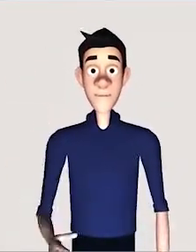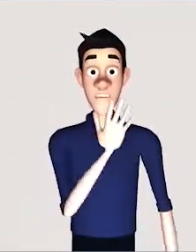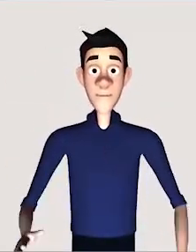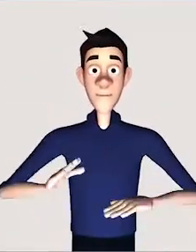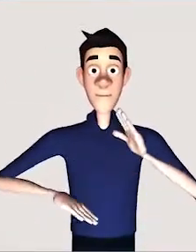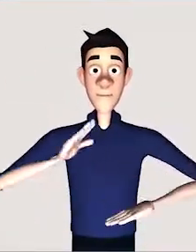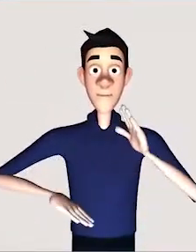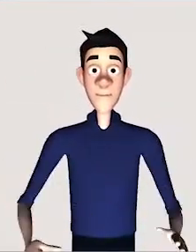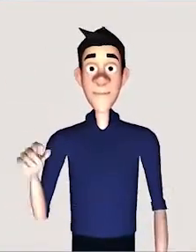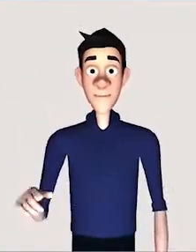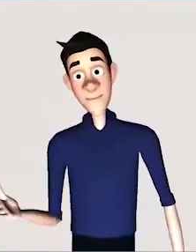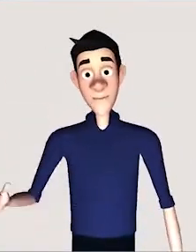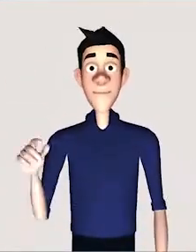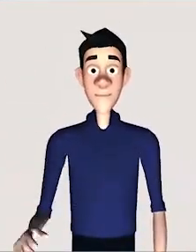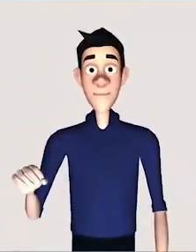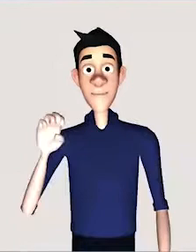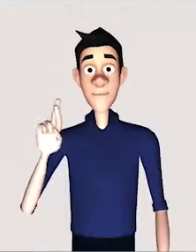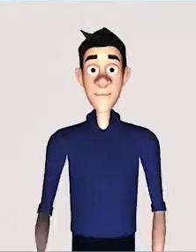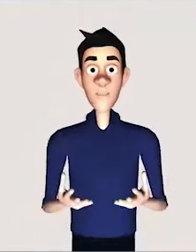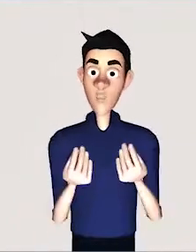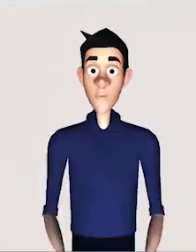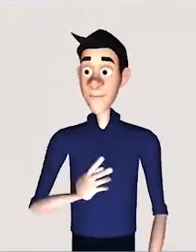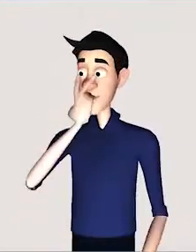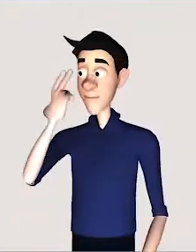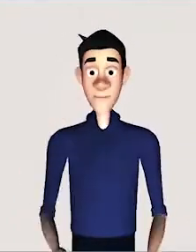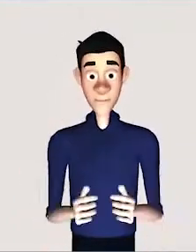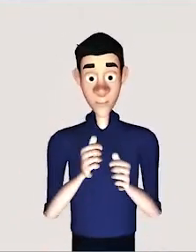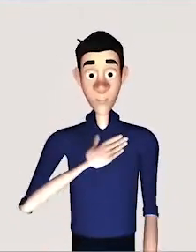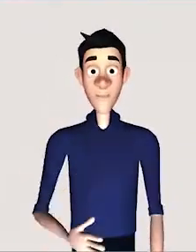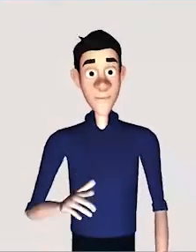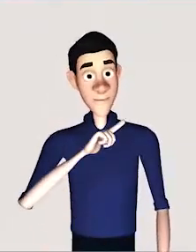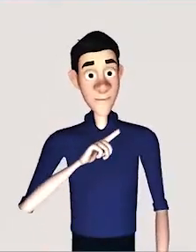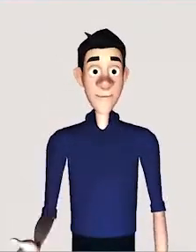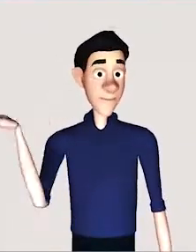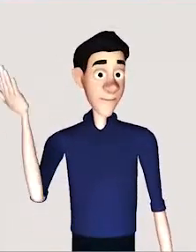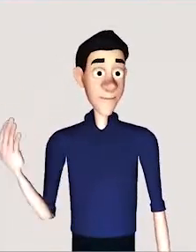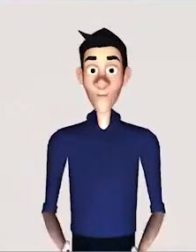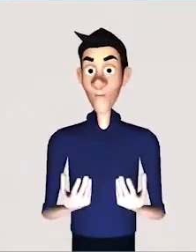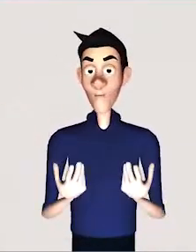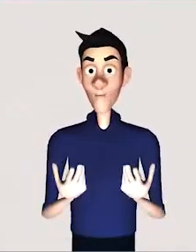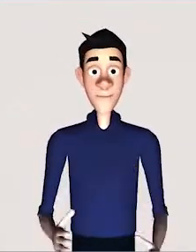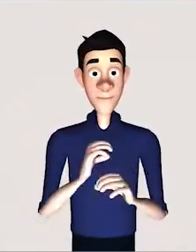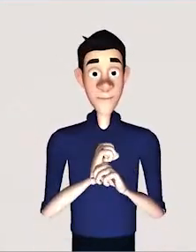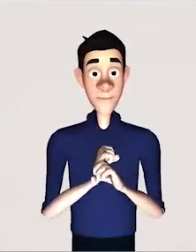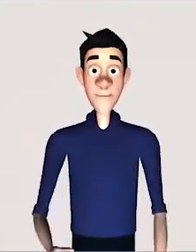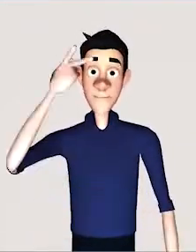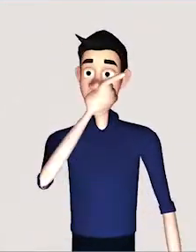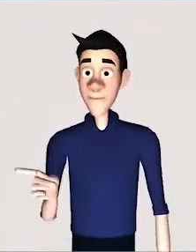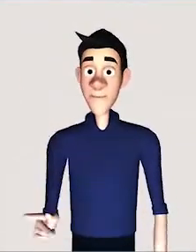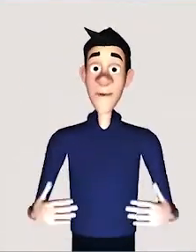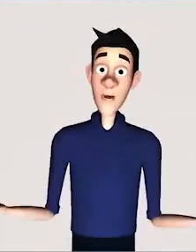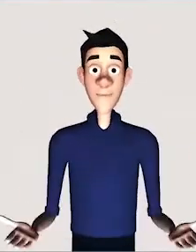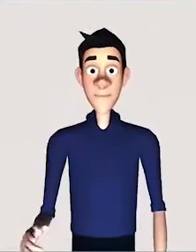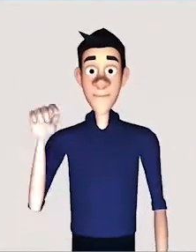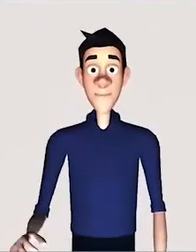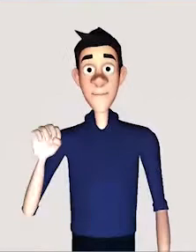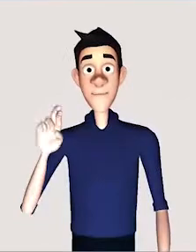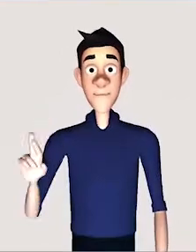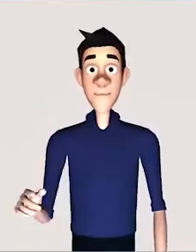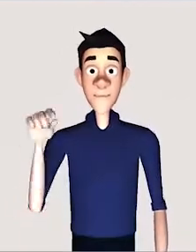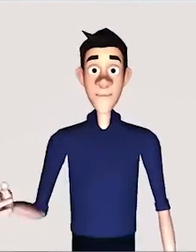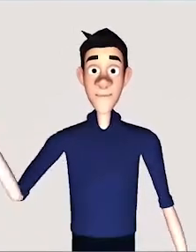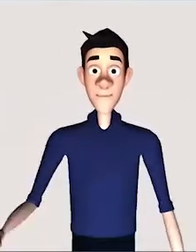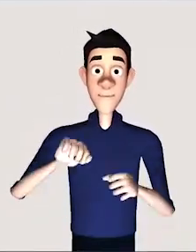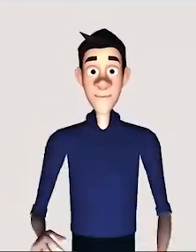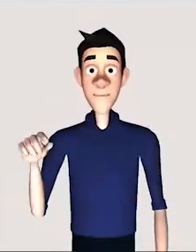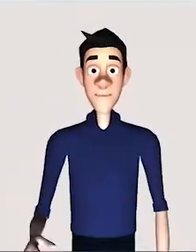qualquer tipo de comparação, a gente sempre pense em semelhantes com semelhantes. Nunca pegue um número puro e absoluto, porque ele pode